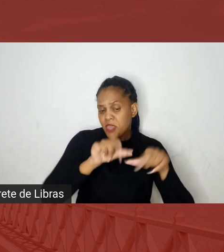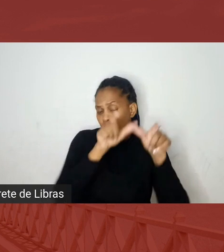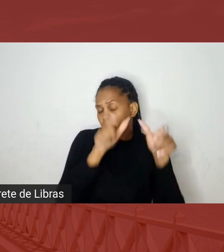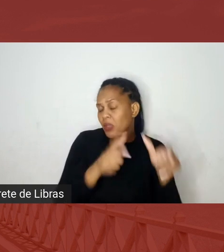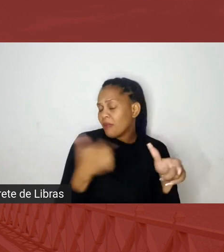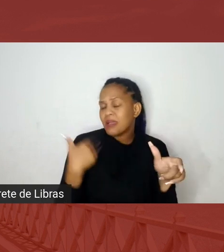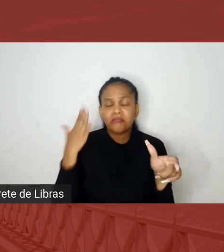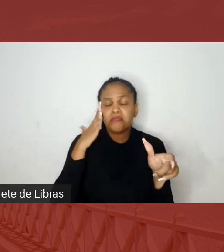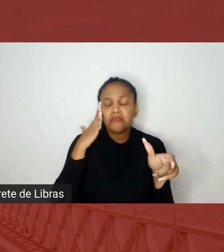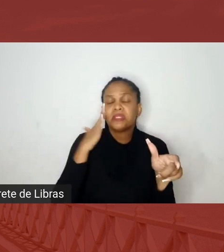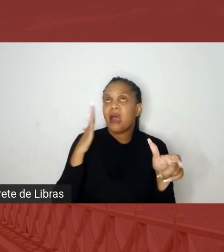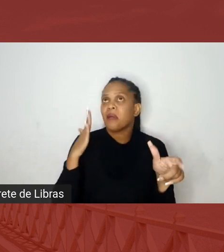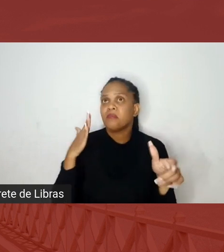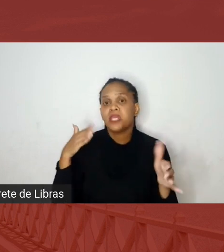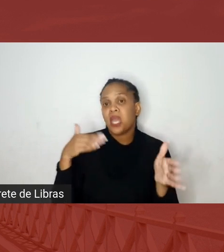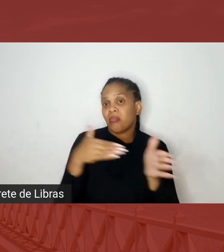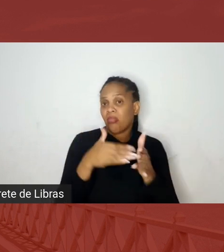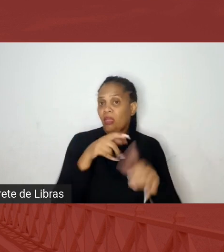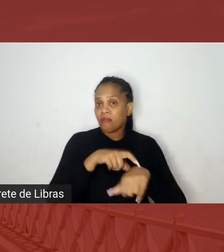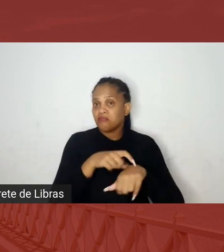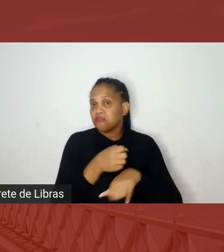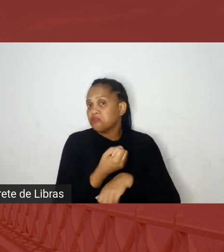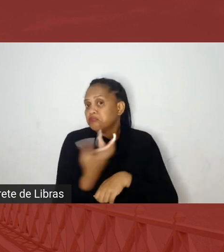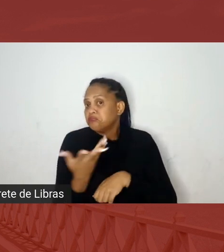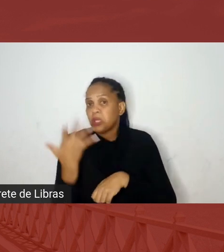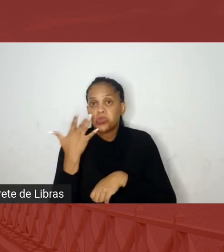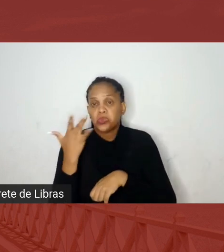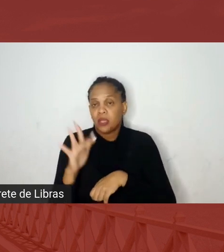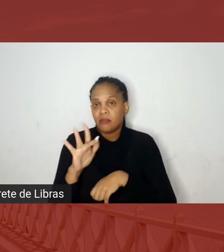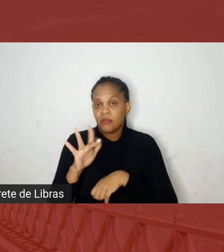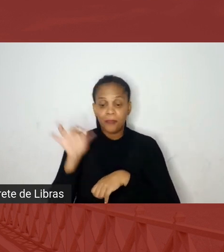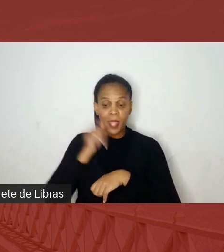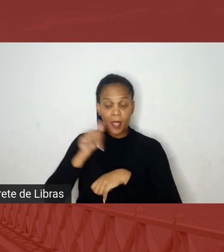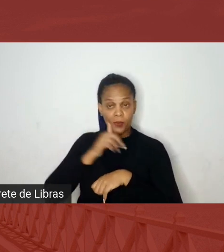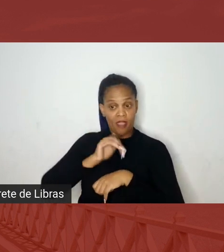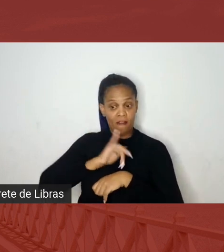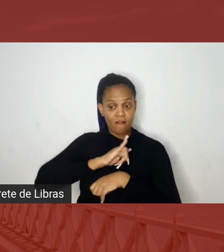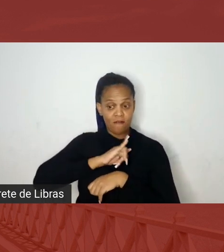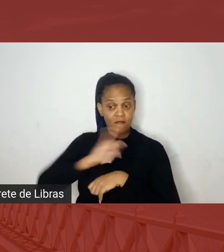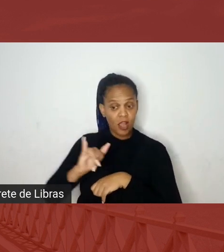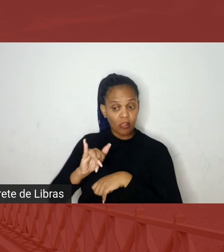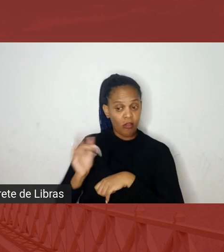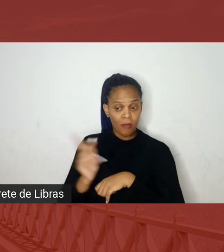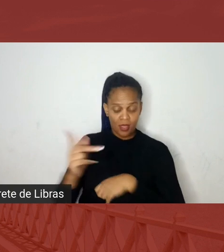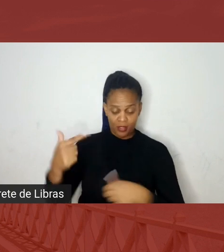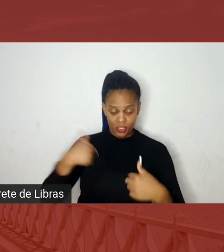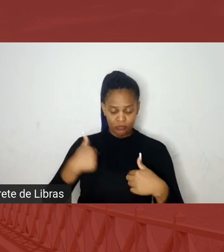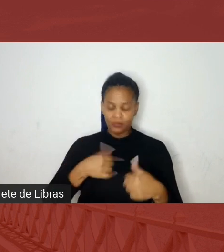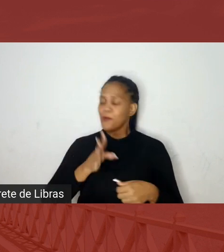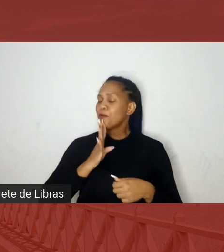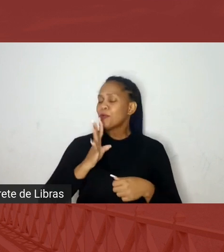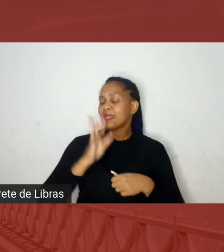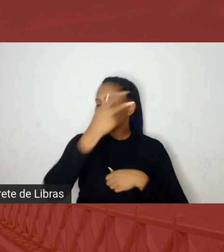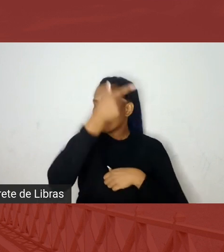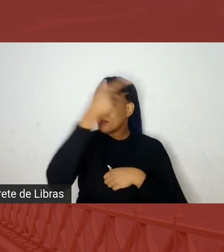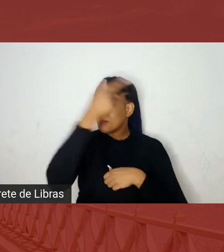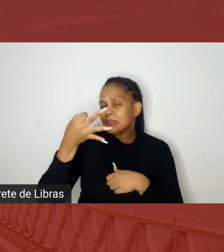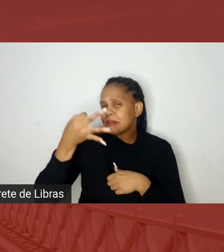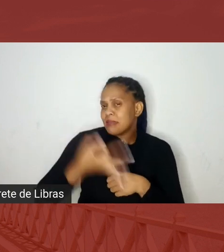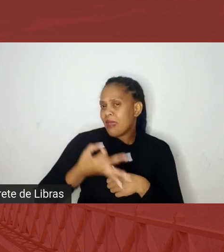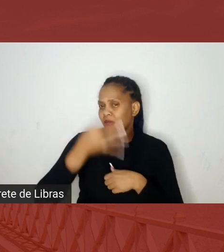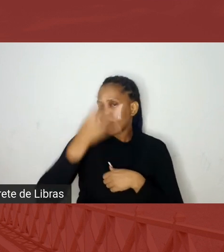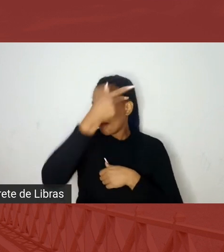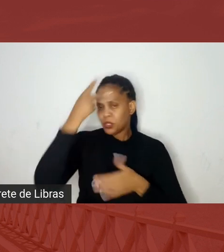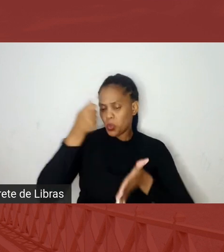a Elenísia informou para elas de mim. Falou, olha, eu conheço uma pessoa ideal para vocês, que é uma pessoa de luta, que é uma